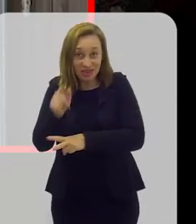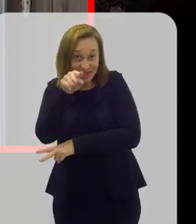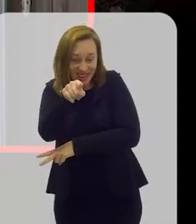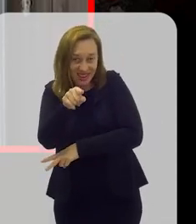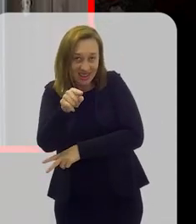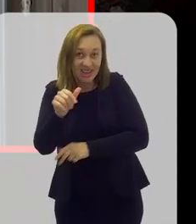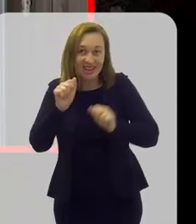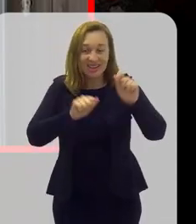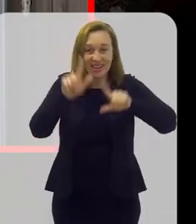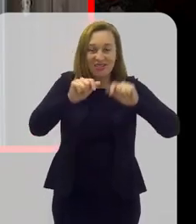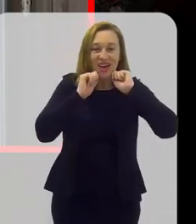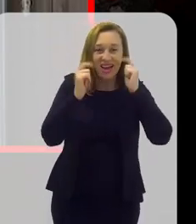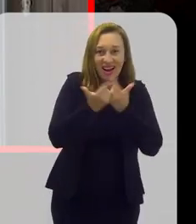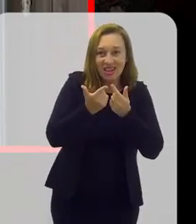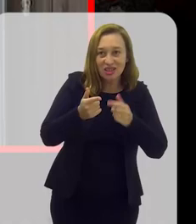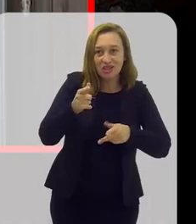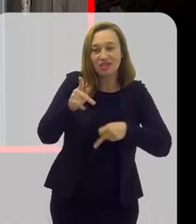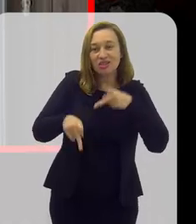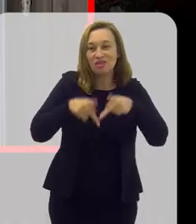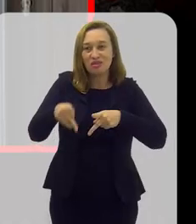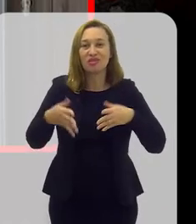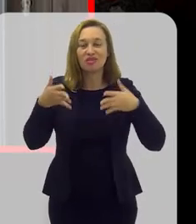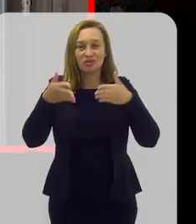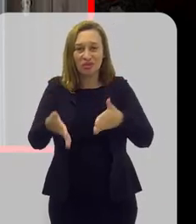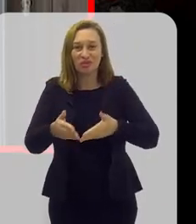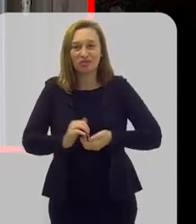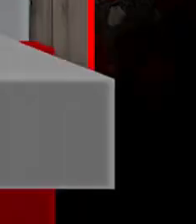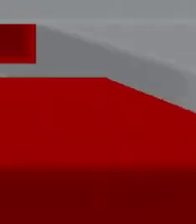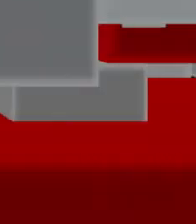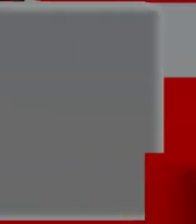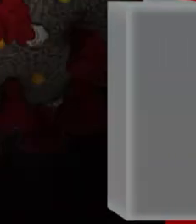acompanhando a gente daí. TV Alerj, o canal do povo.